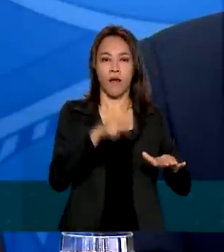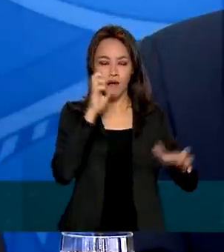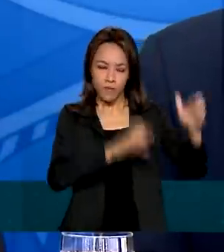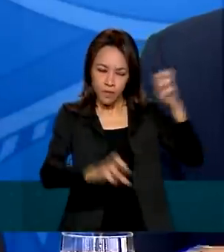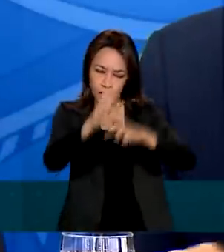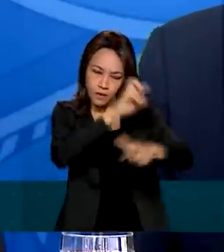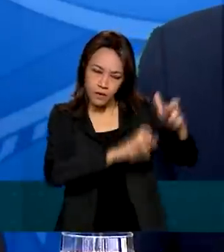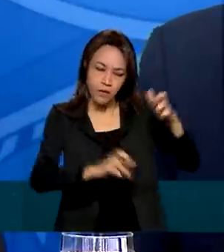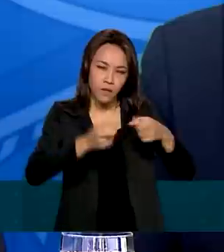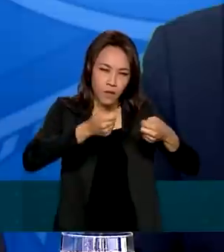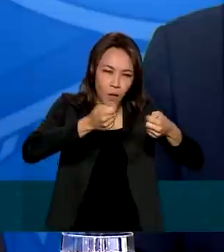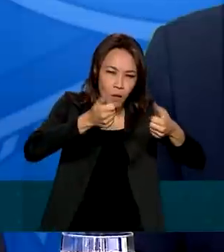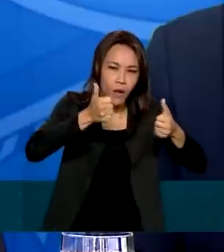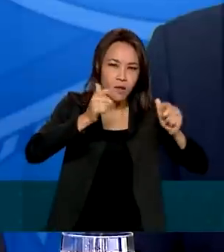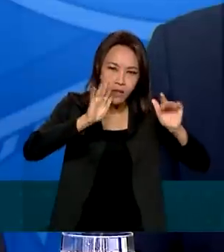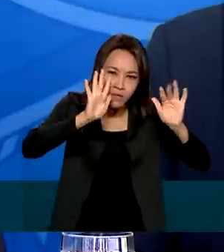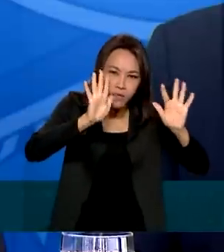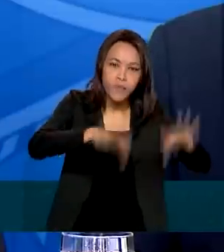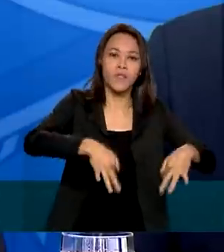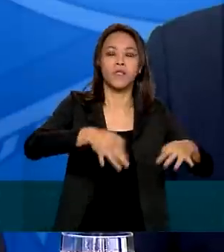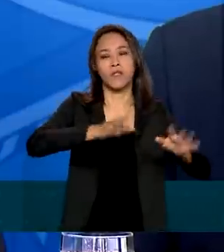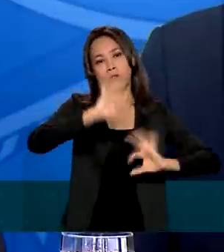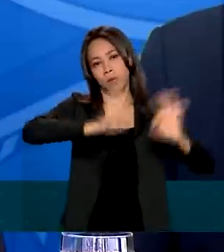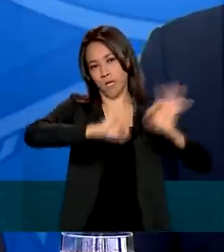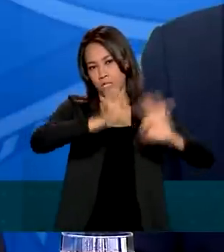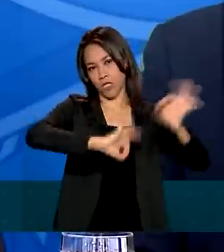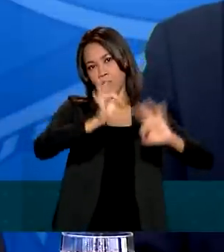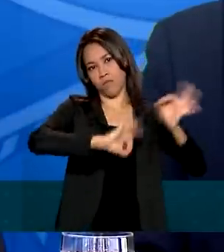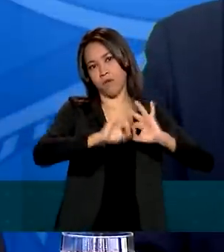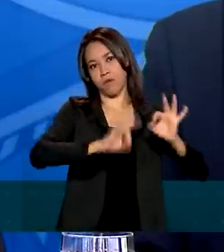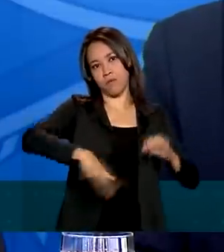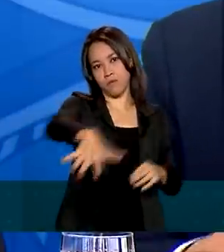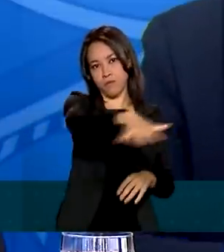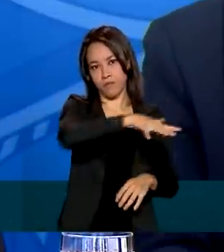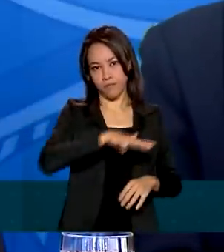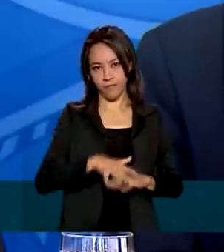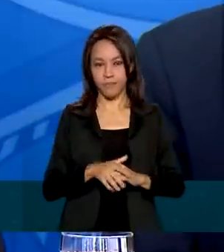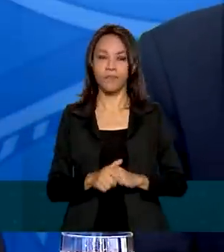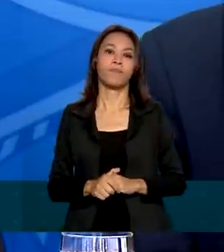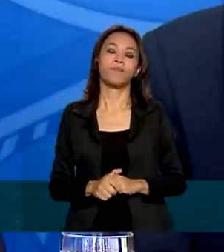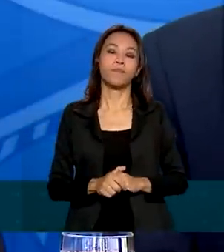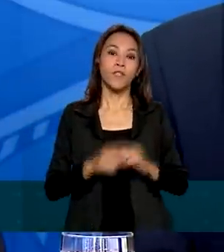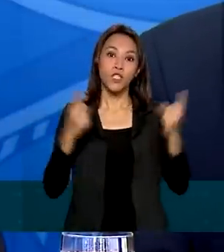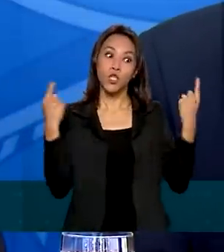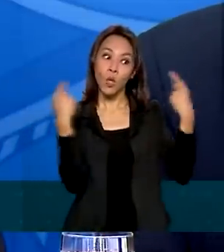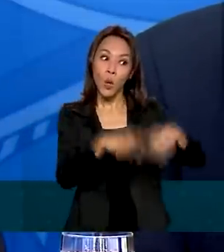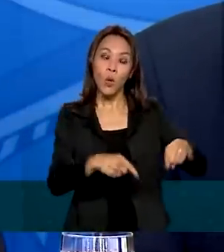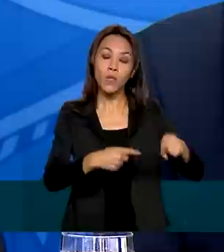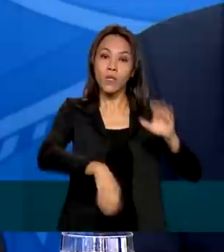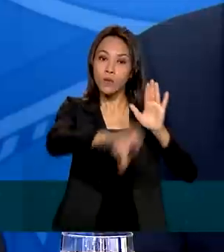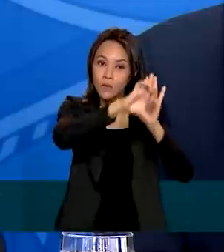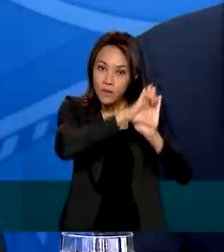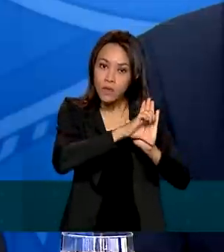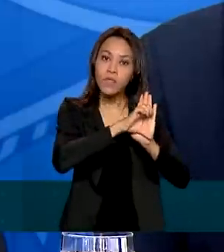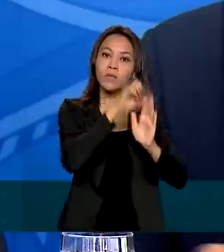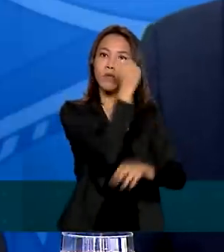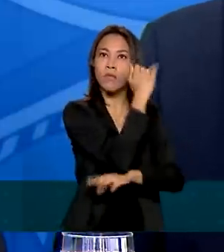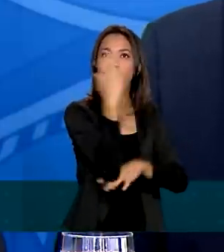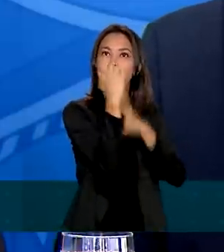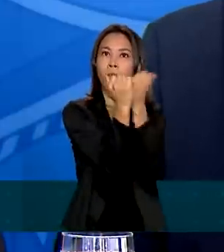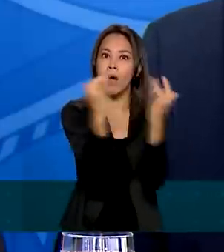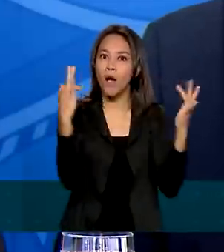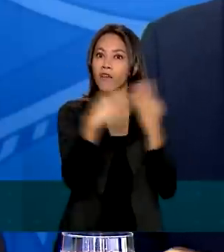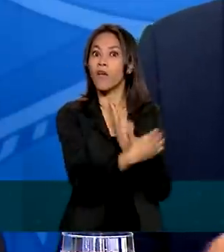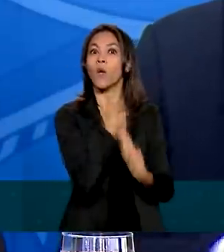estamos em fase final de planejamento da Operação Guardiões do Bioma, de combate aos crimes ambientais, que norteará o nosso